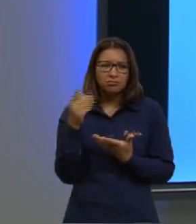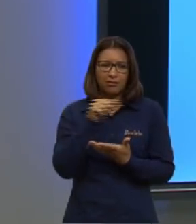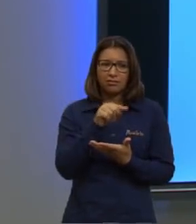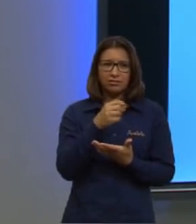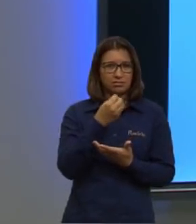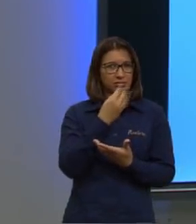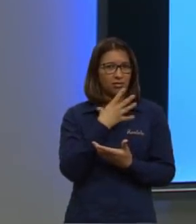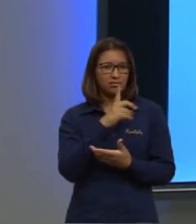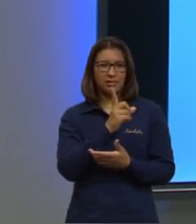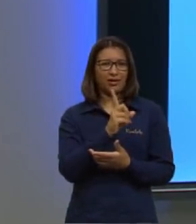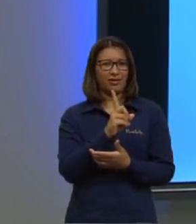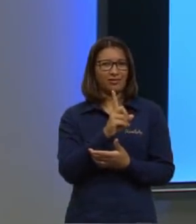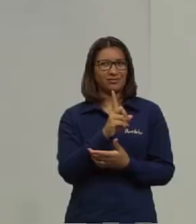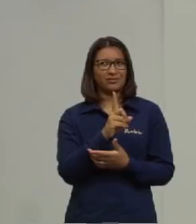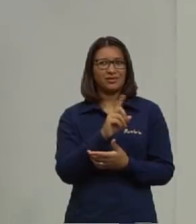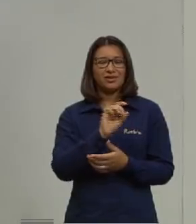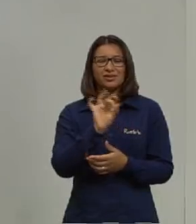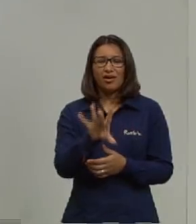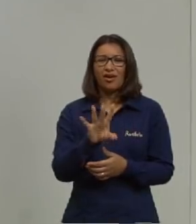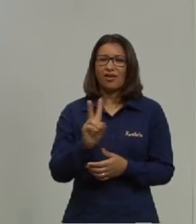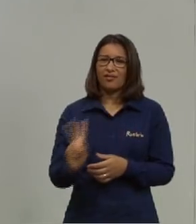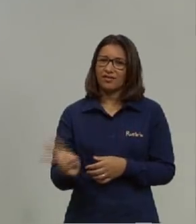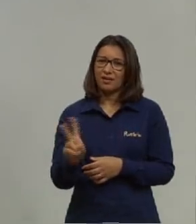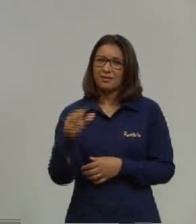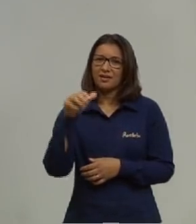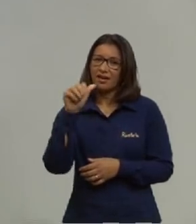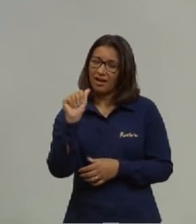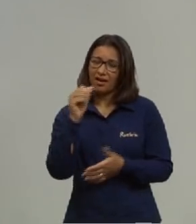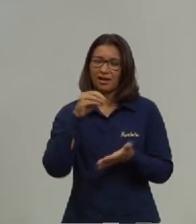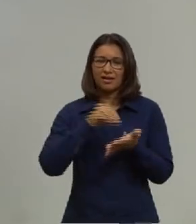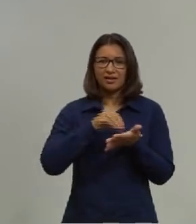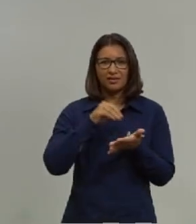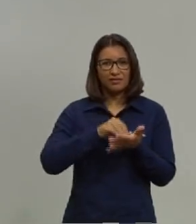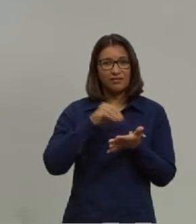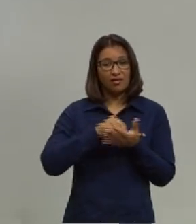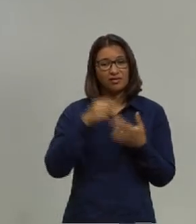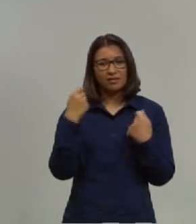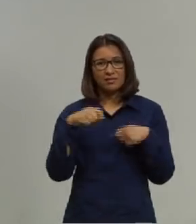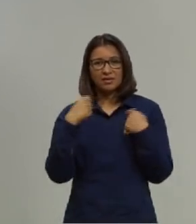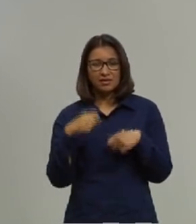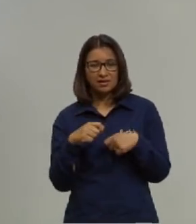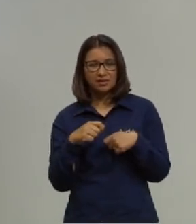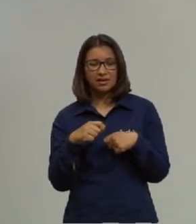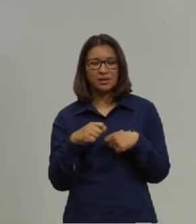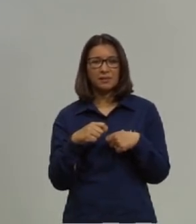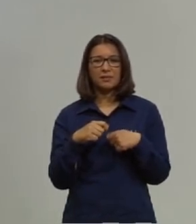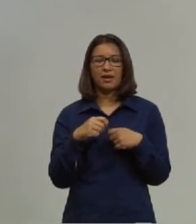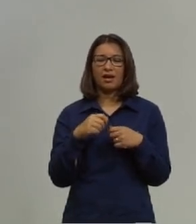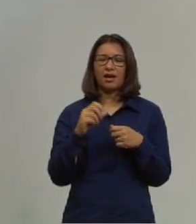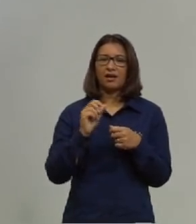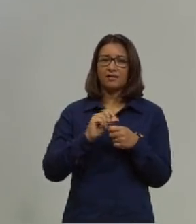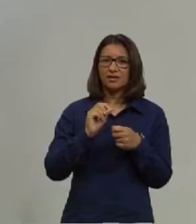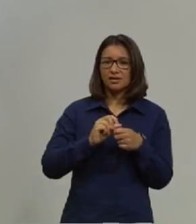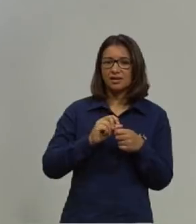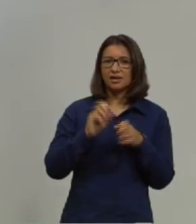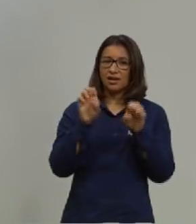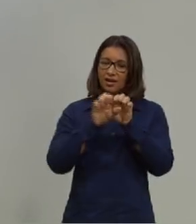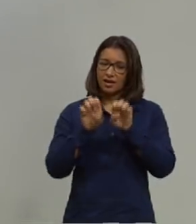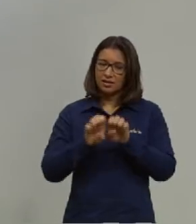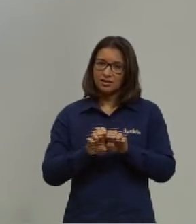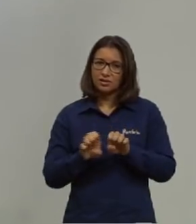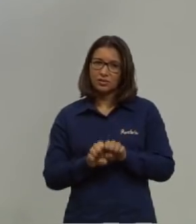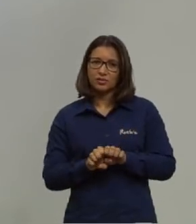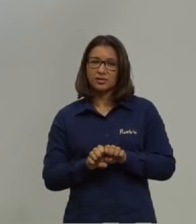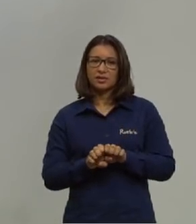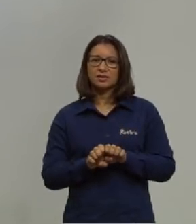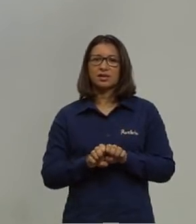máximo então né? Essa vitamina A que falta aí necessária para a formação então das estruturas fotorreceptoras